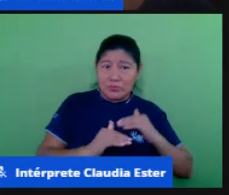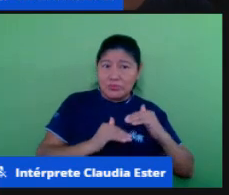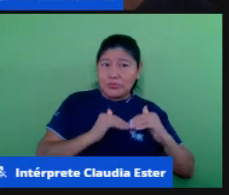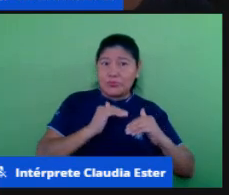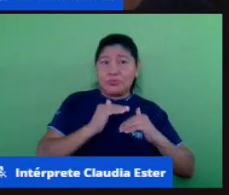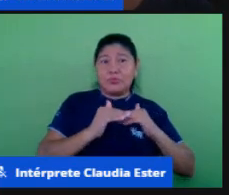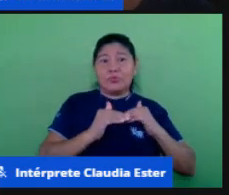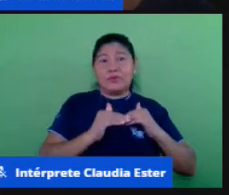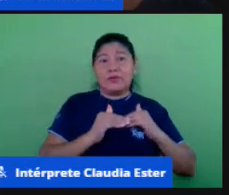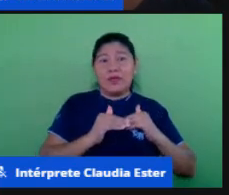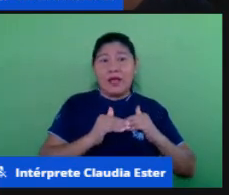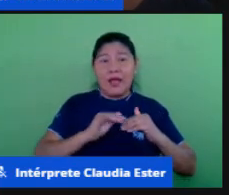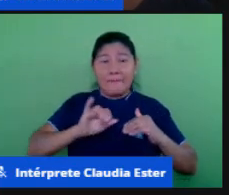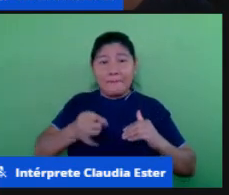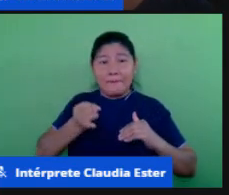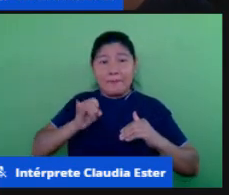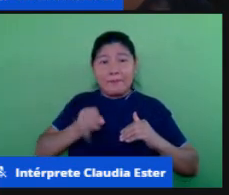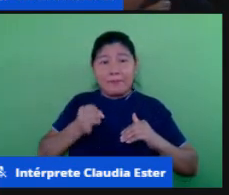vídeo dentro